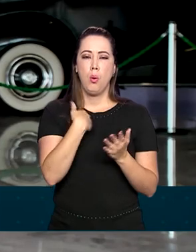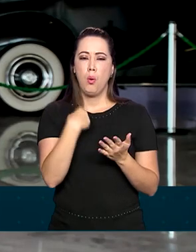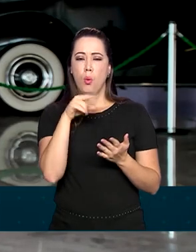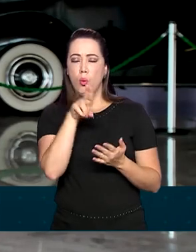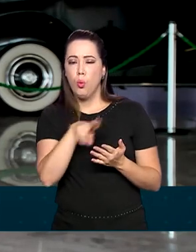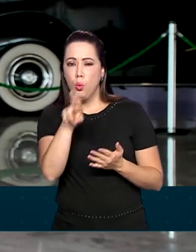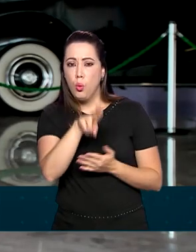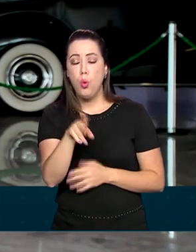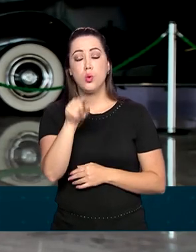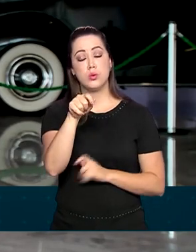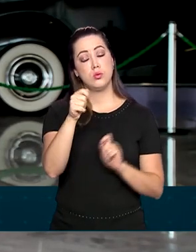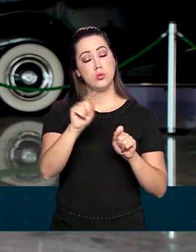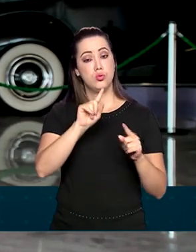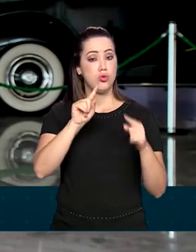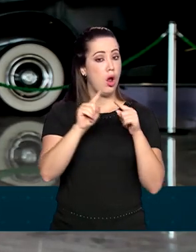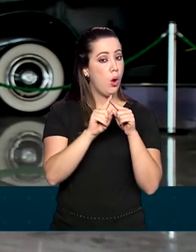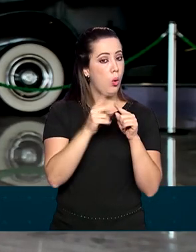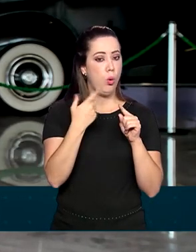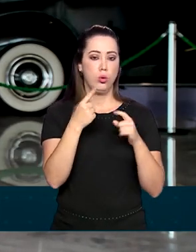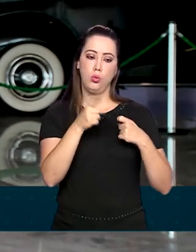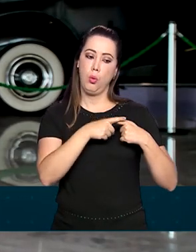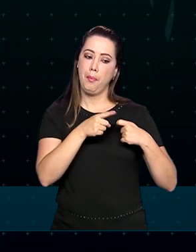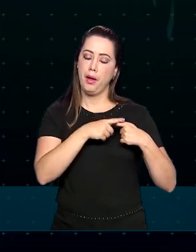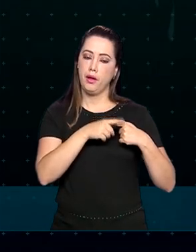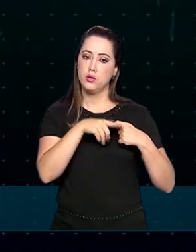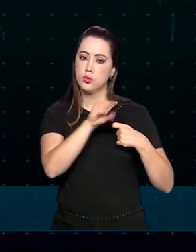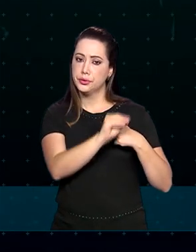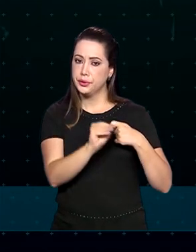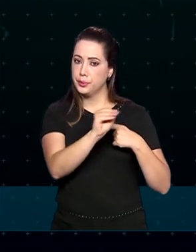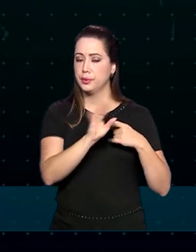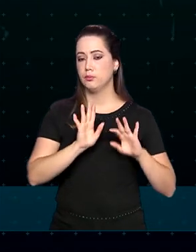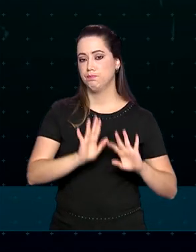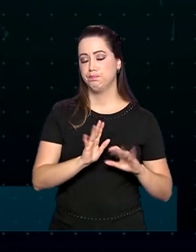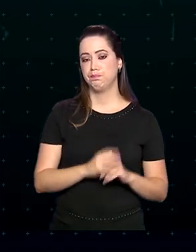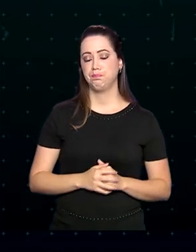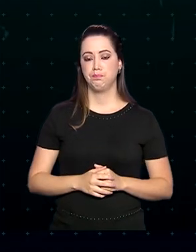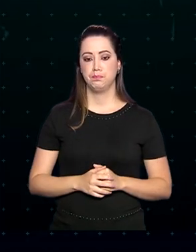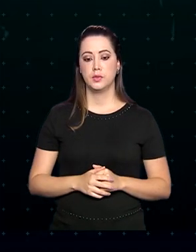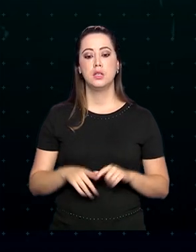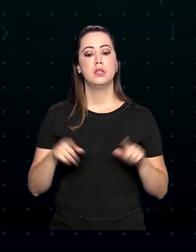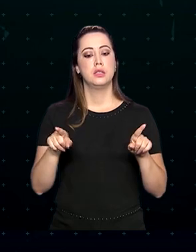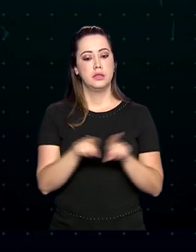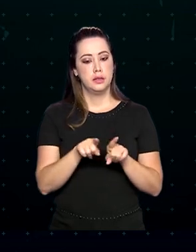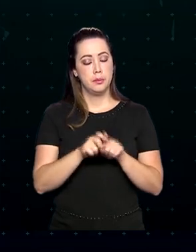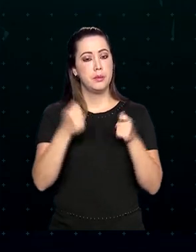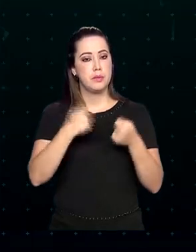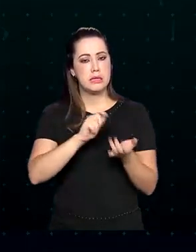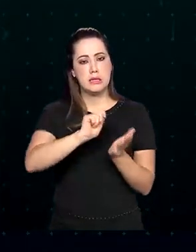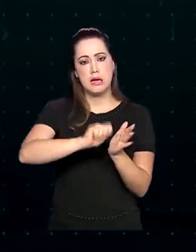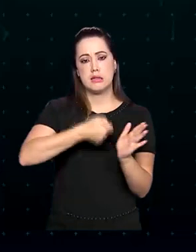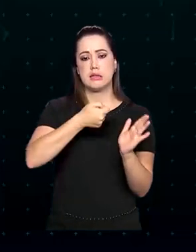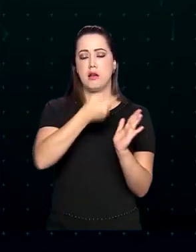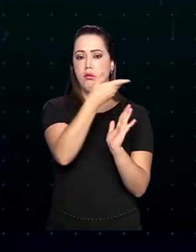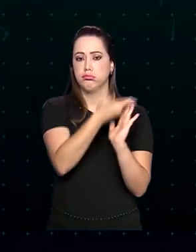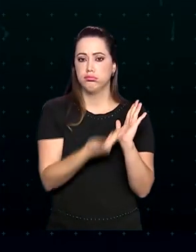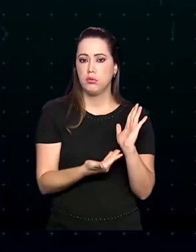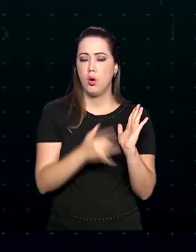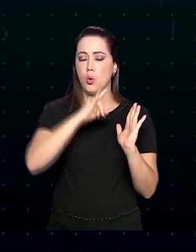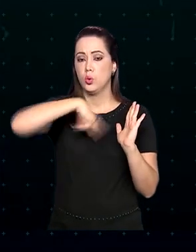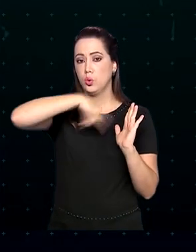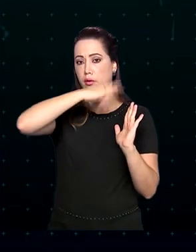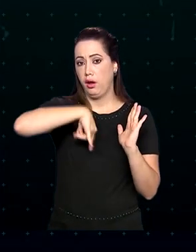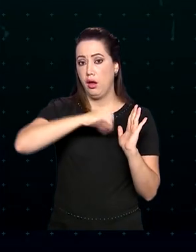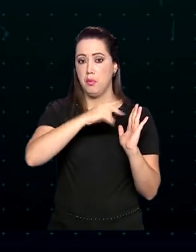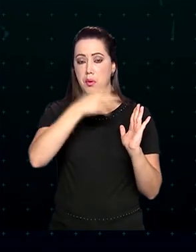cloroquina fica a critério do médico. Além disso, é necessária uma declaração do paciente ou de